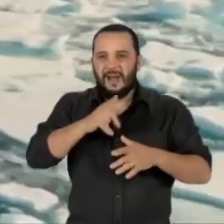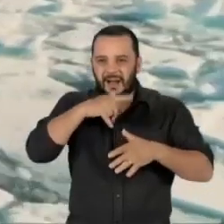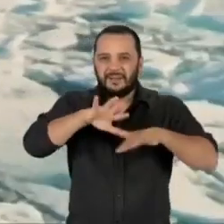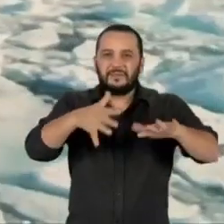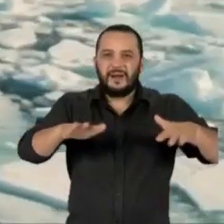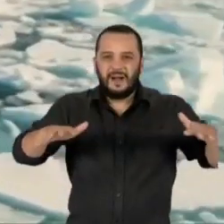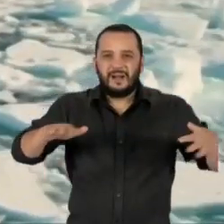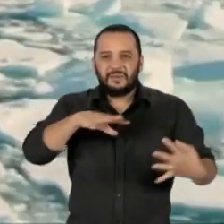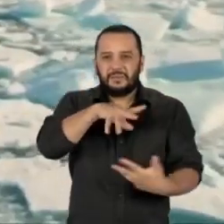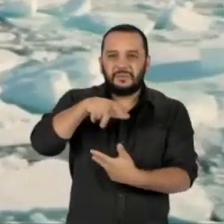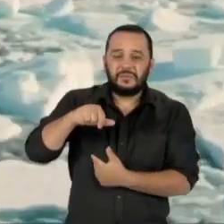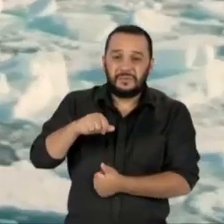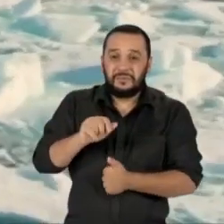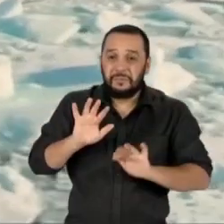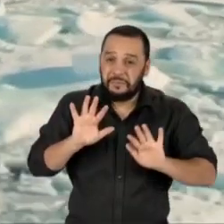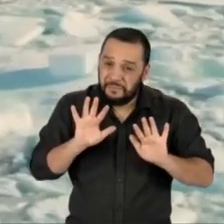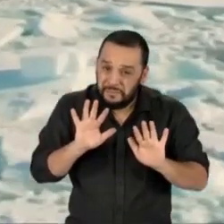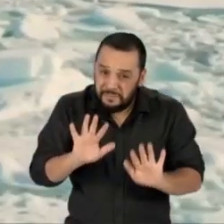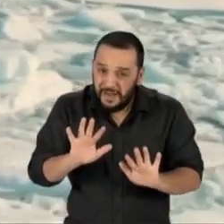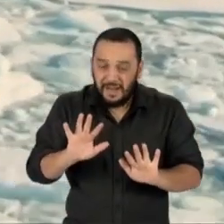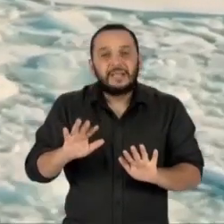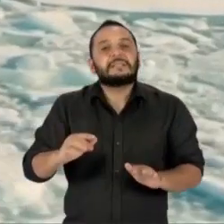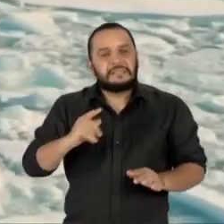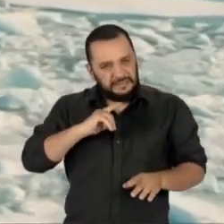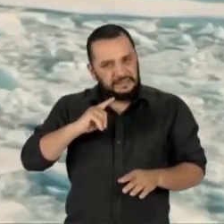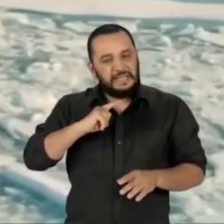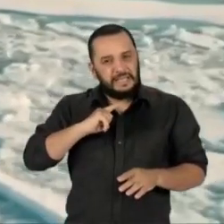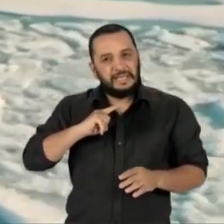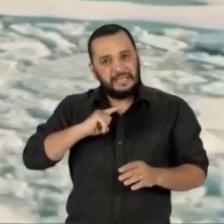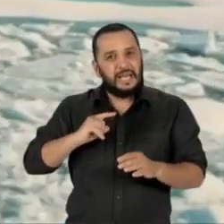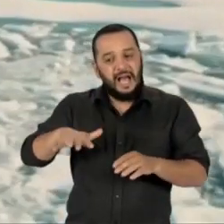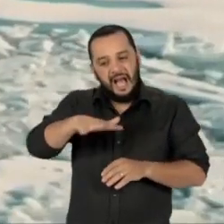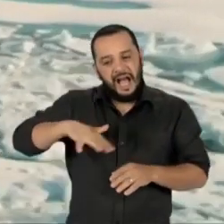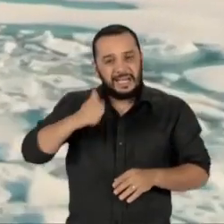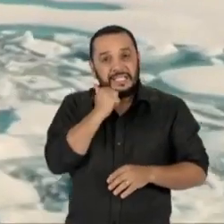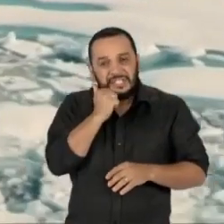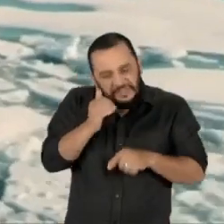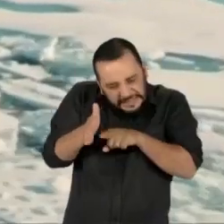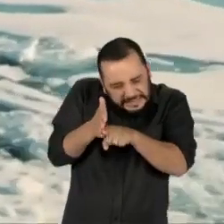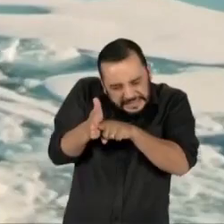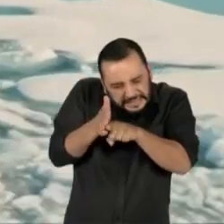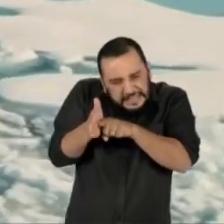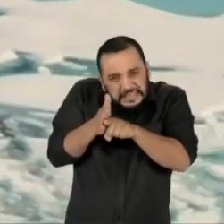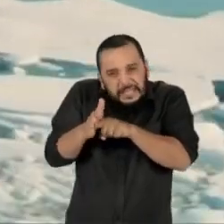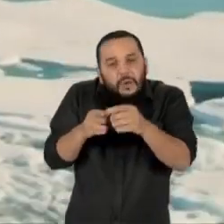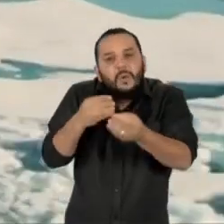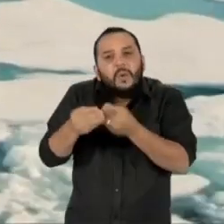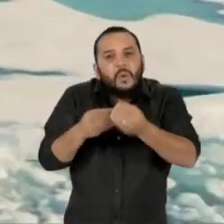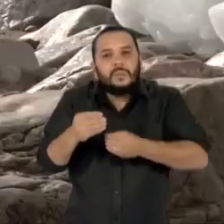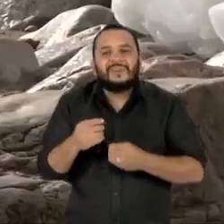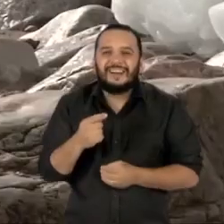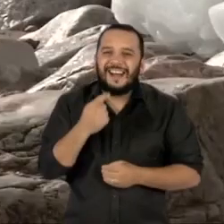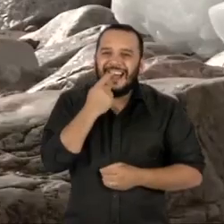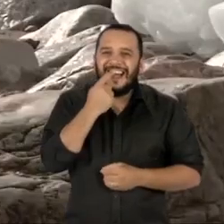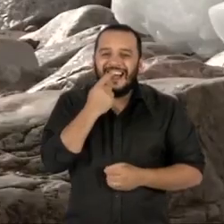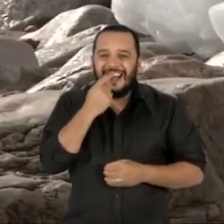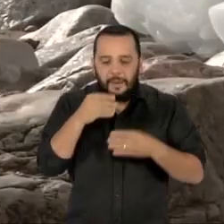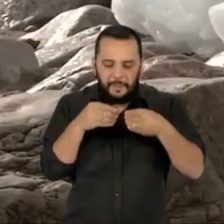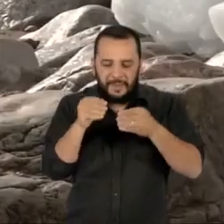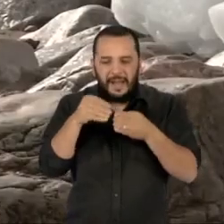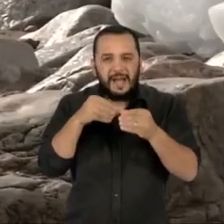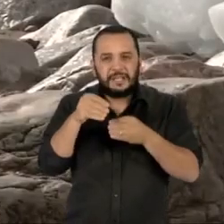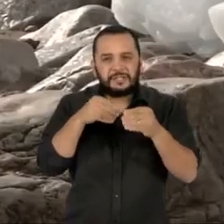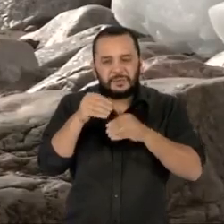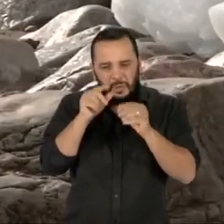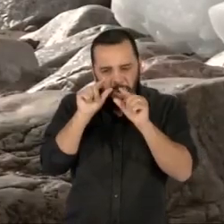mundo mas só recentemente tem havido um aumento do esforço científico sobre a pesquisa desses microplásticos O estudo